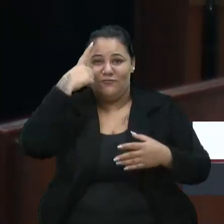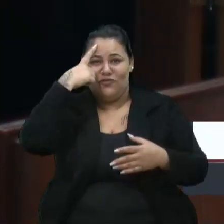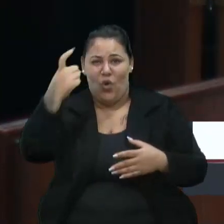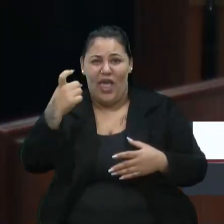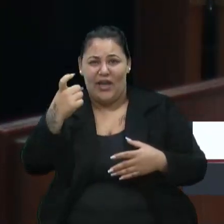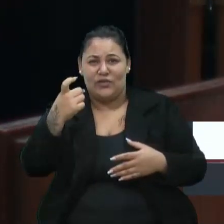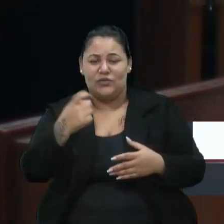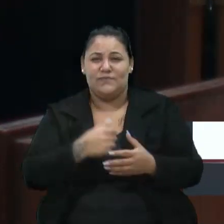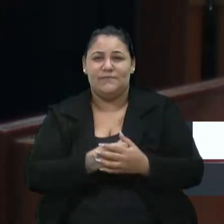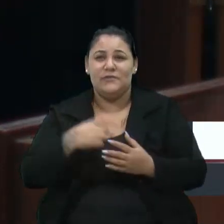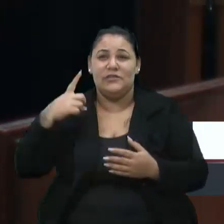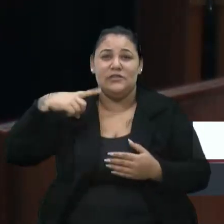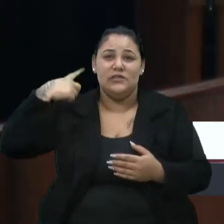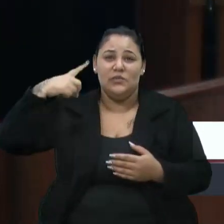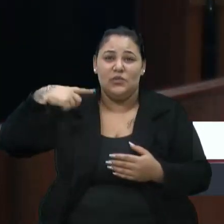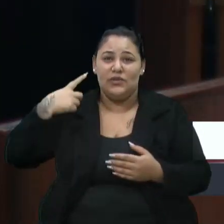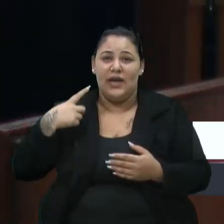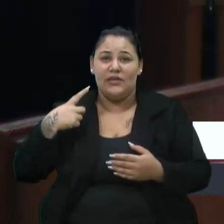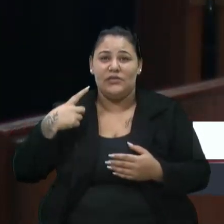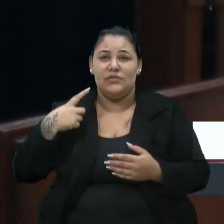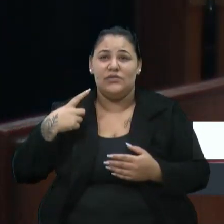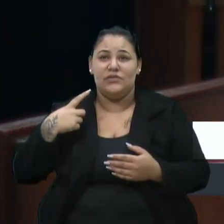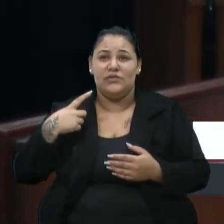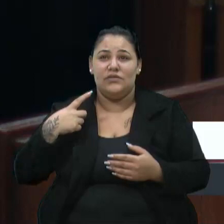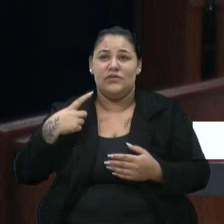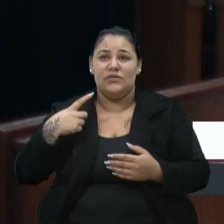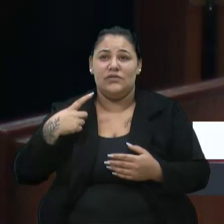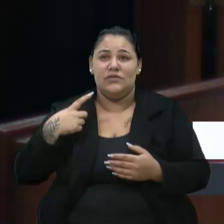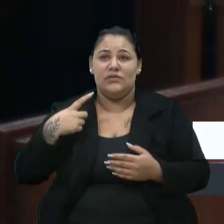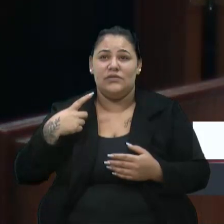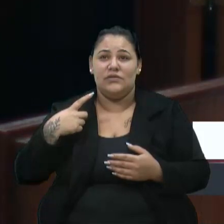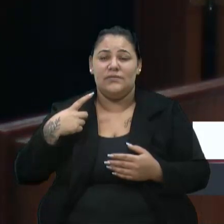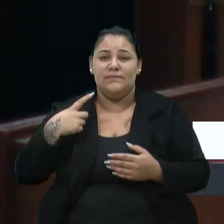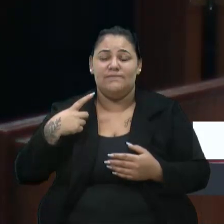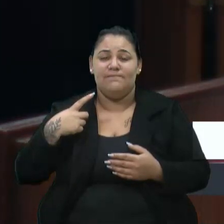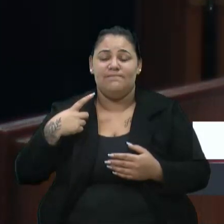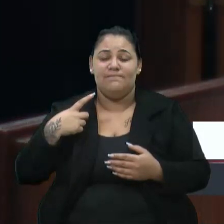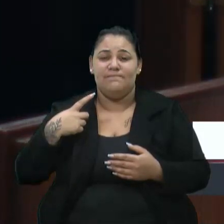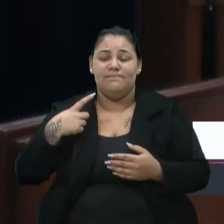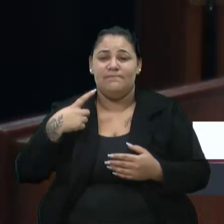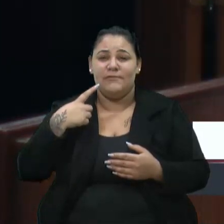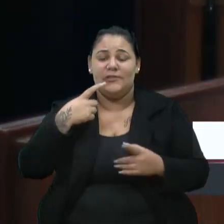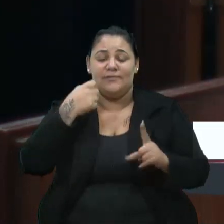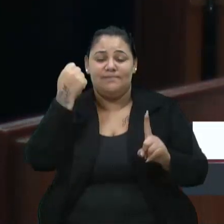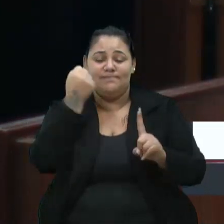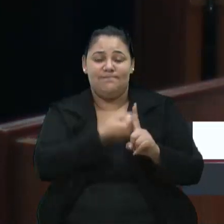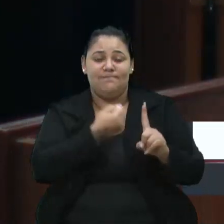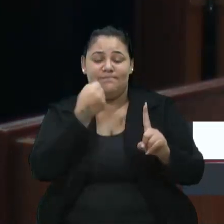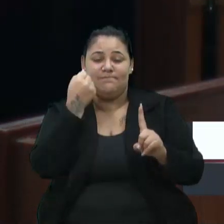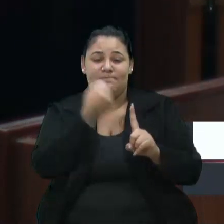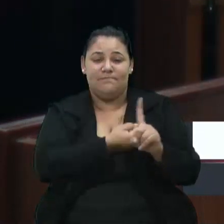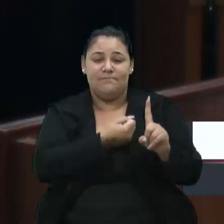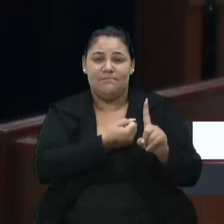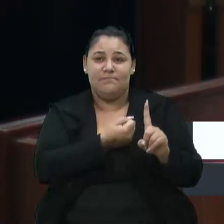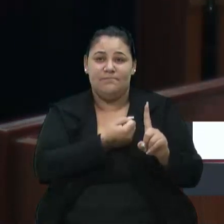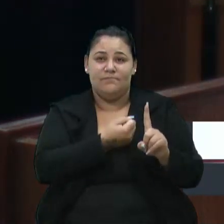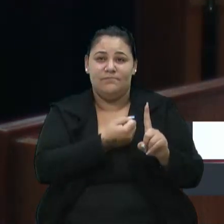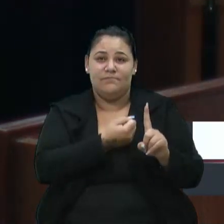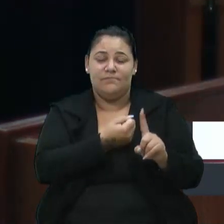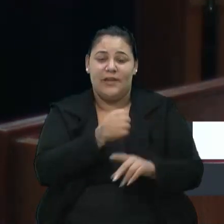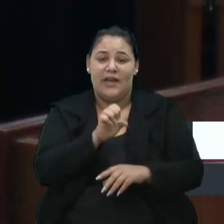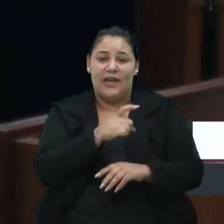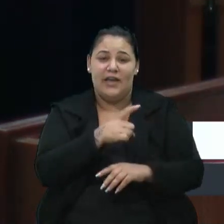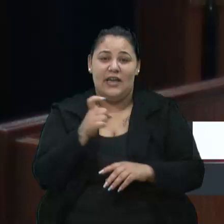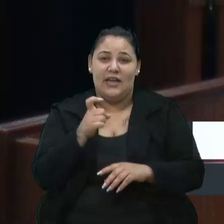deputado que violentou a sua esposa ou sua ex-esposa, mas eu não vi nenhuma reação